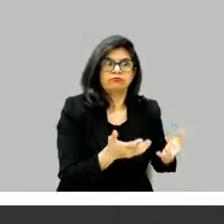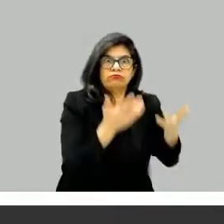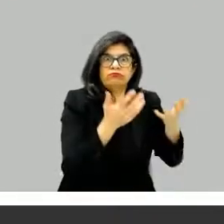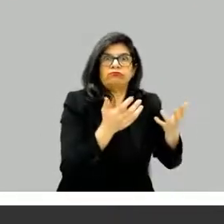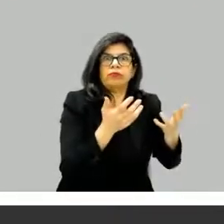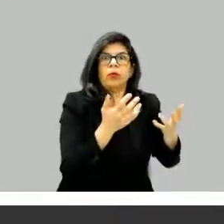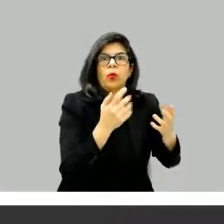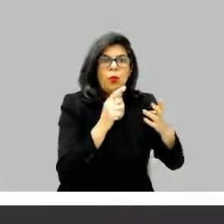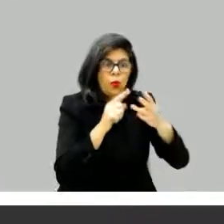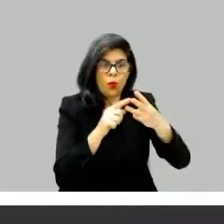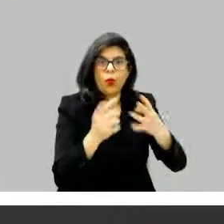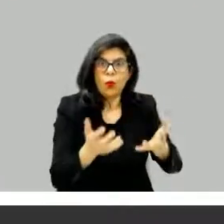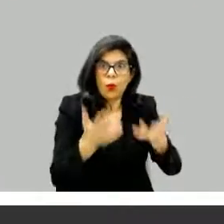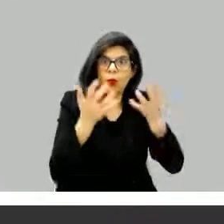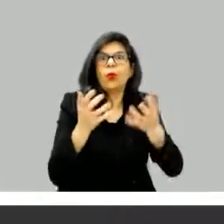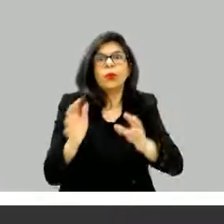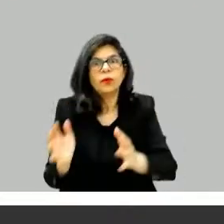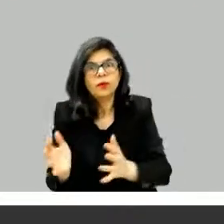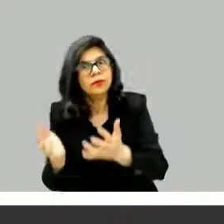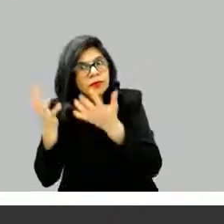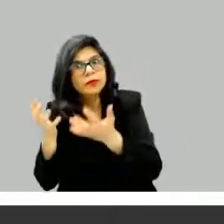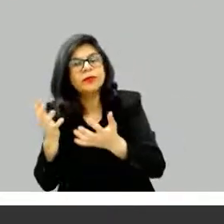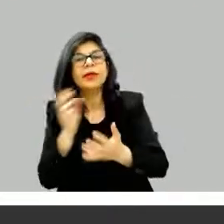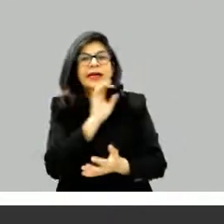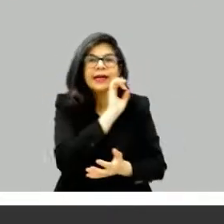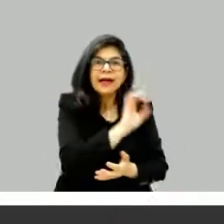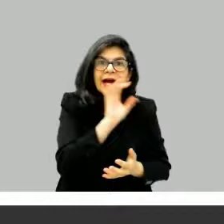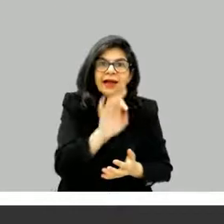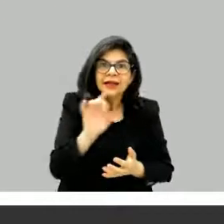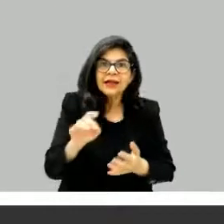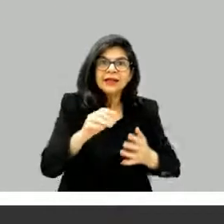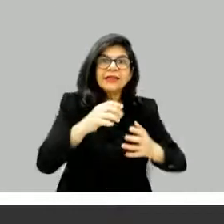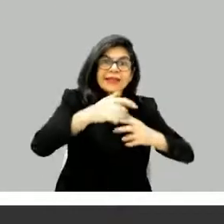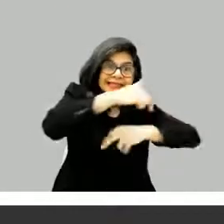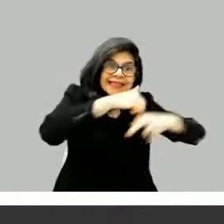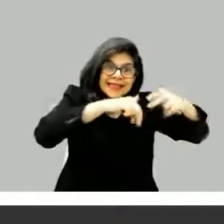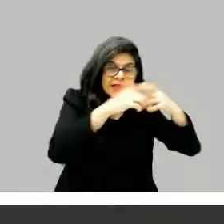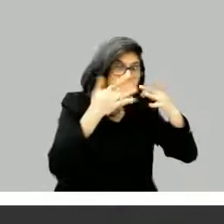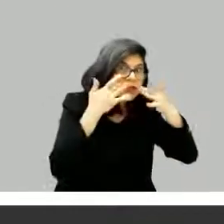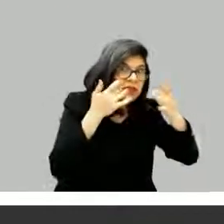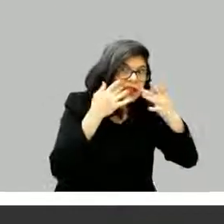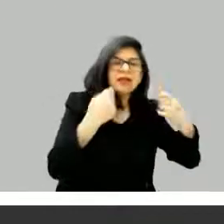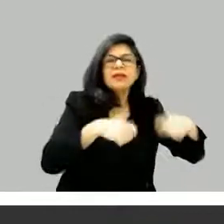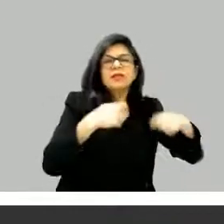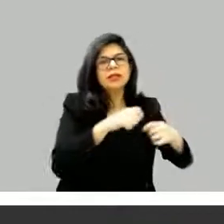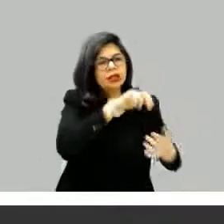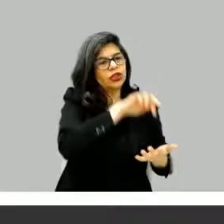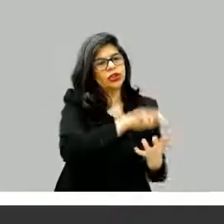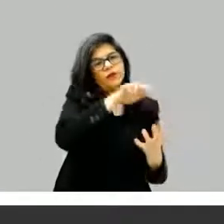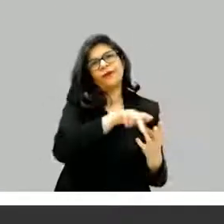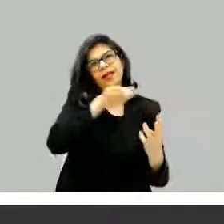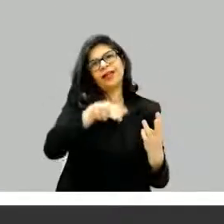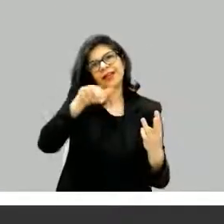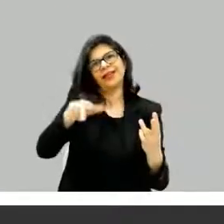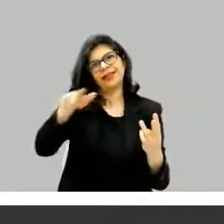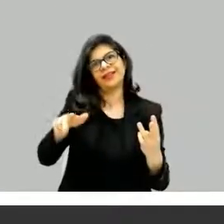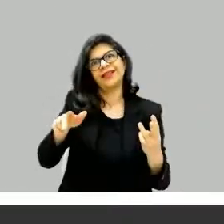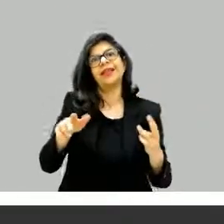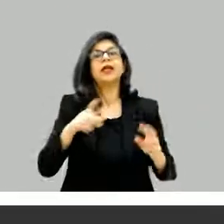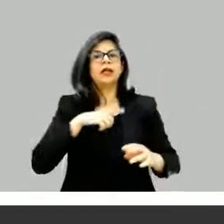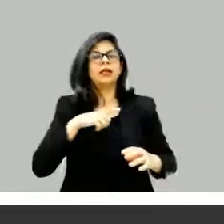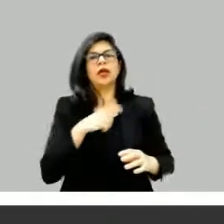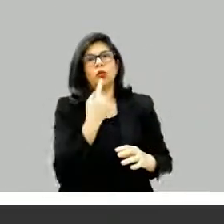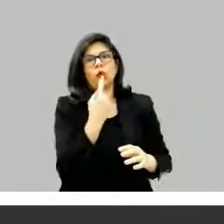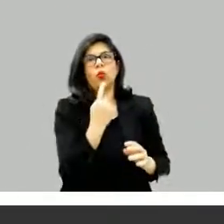como as naves espaciais quando elas usam a órbita dos planetas para ganhar velocidade. É isso. Primeiro